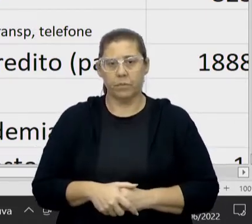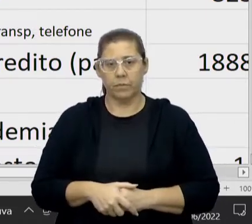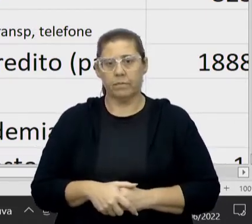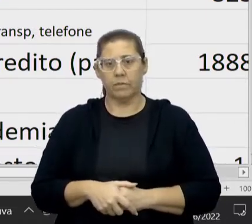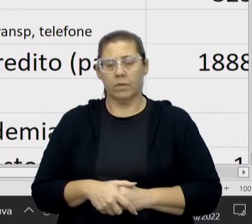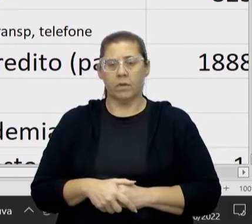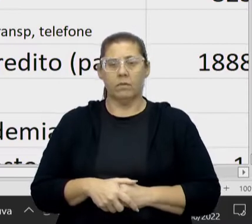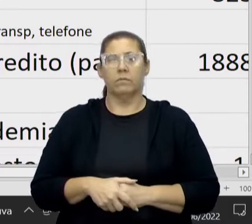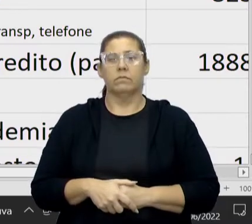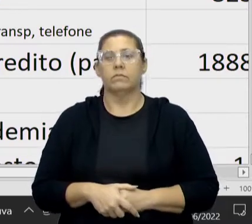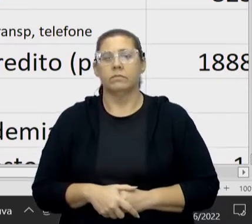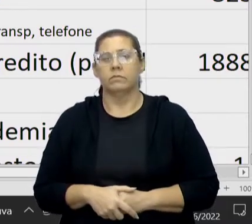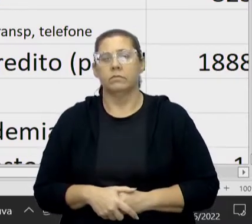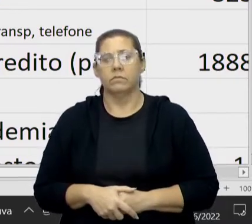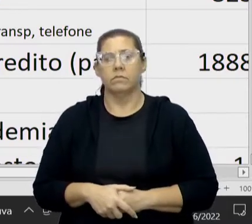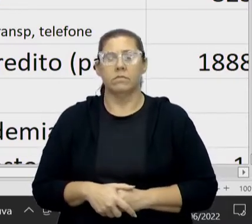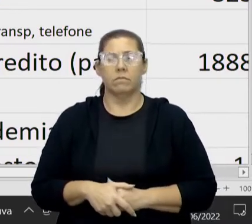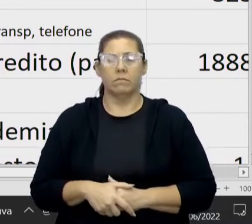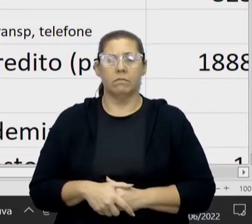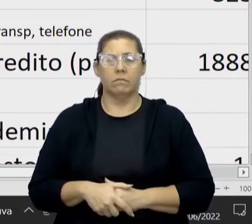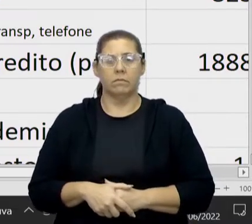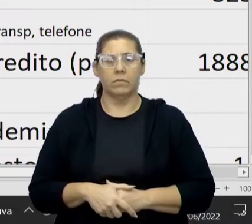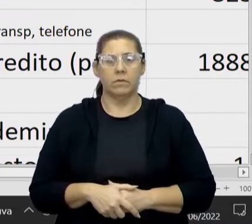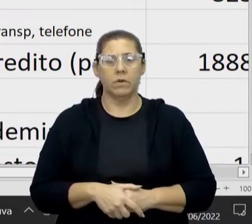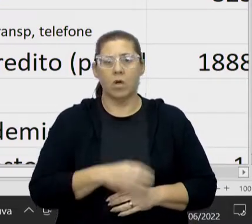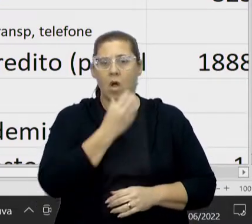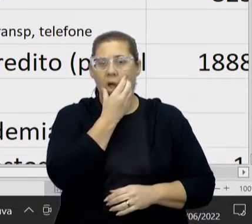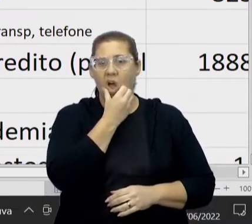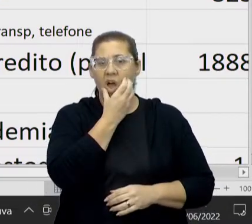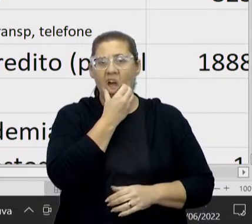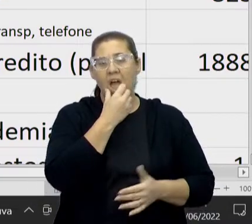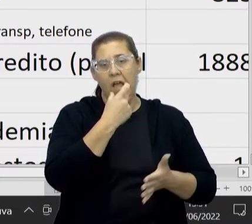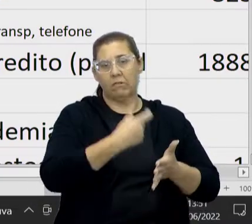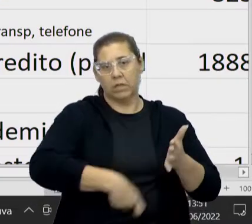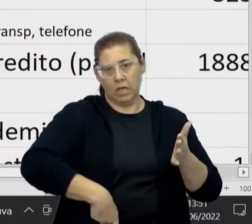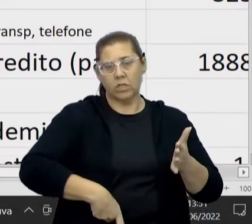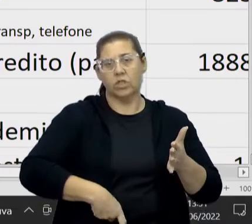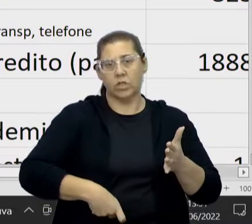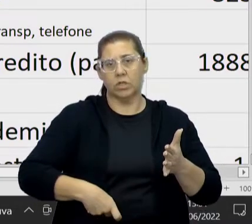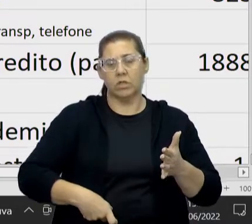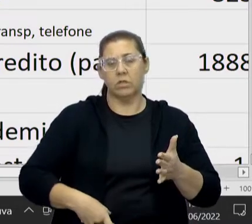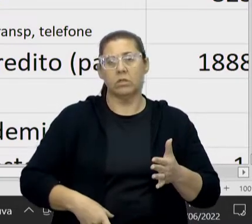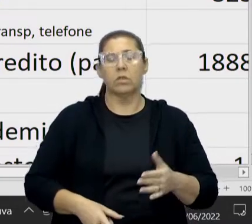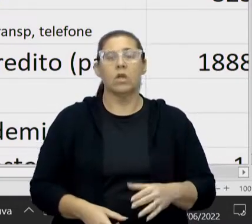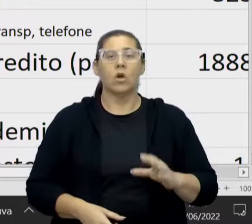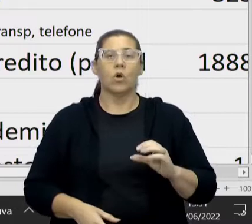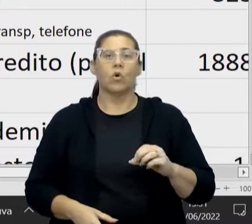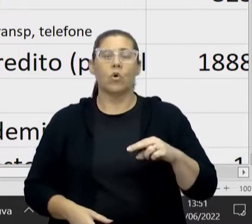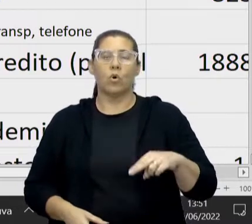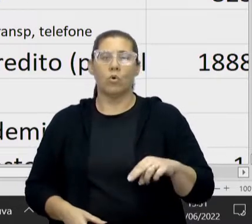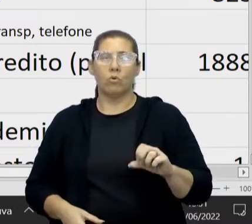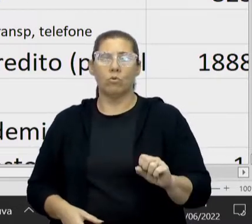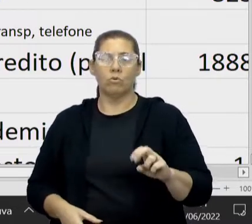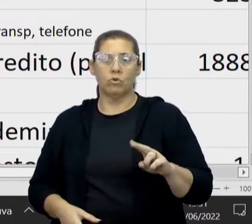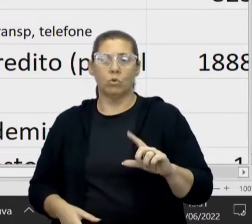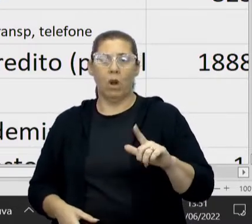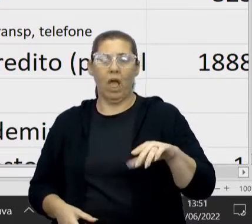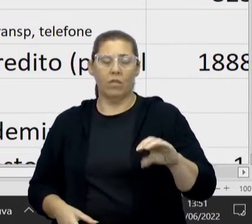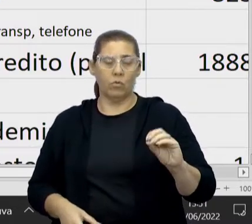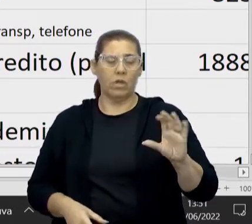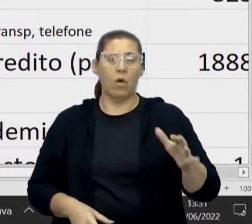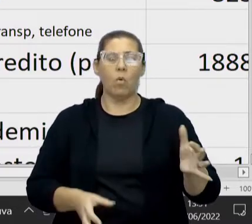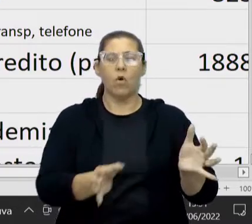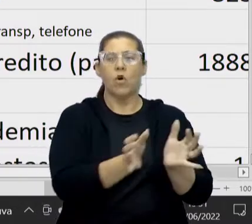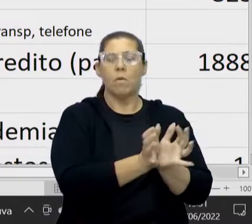nem ficar doente lá. Porque senão vai ficar caro. E aí a taxa consular, porque é do consulado, né? Que você precisa pagar essas